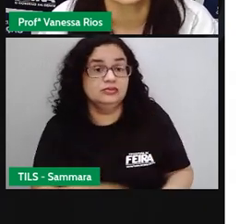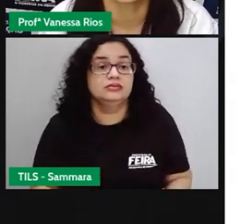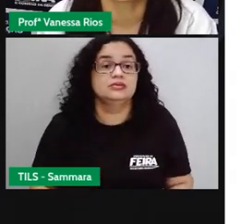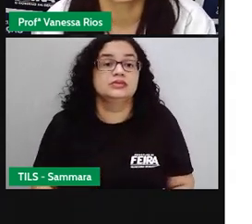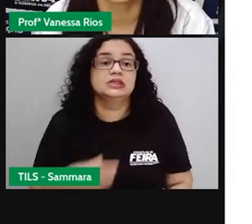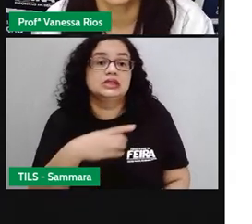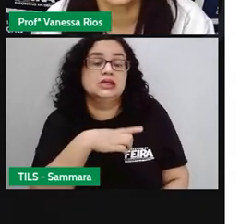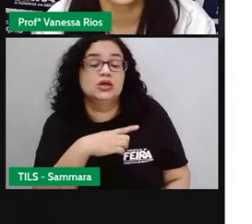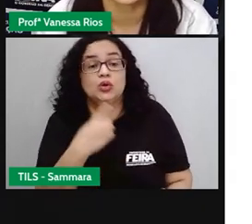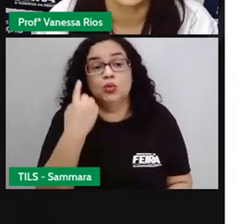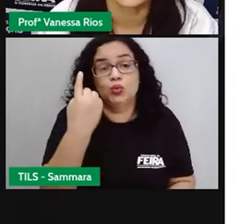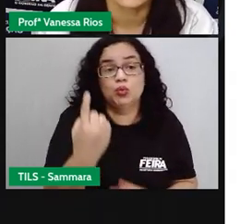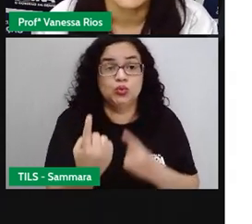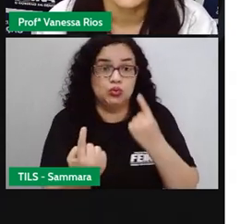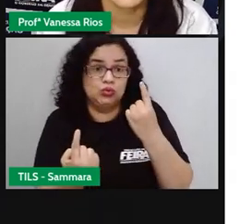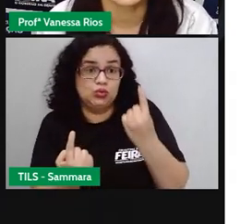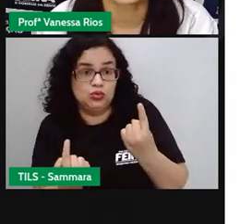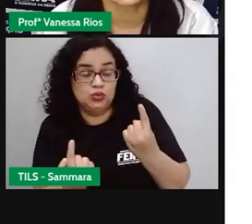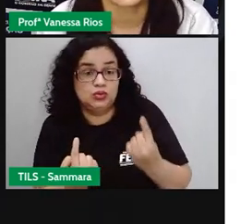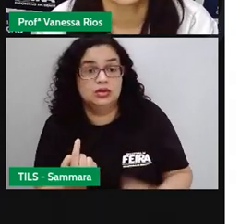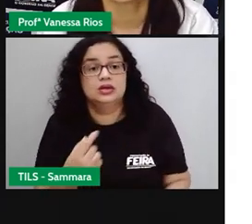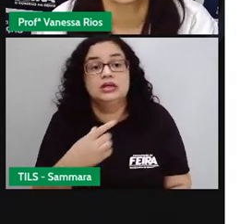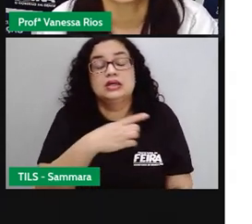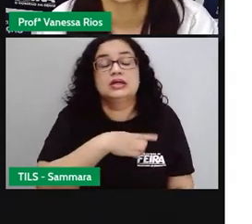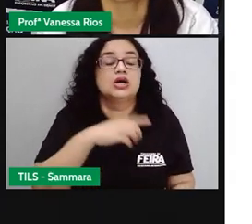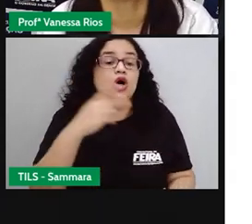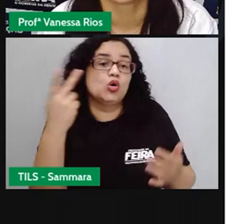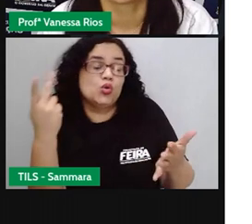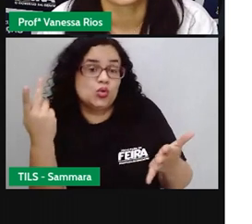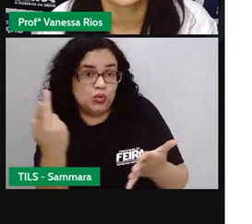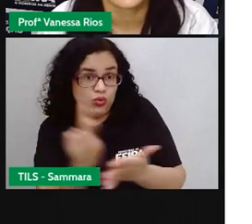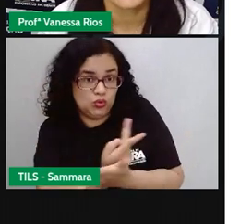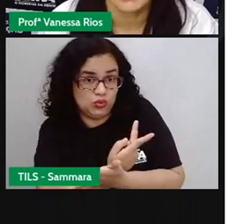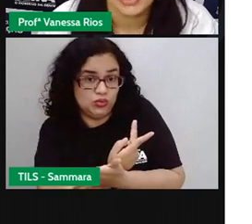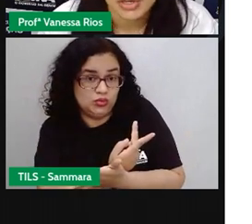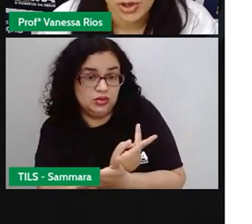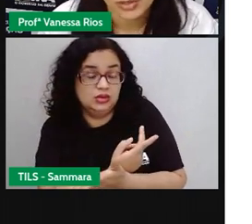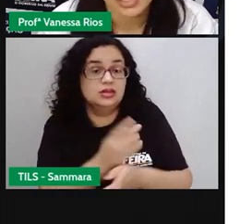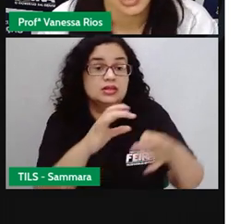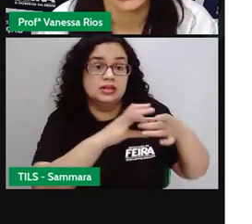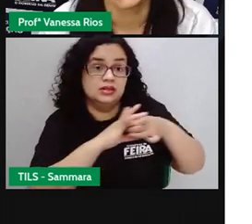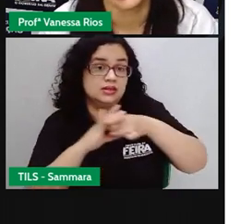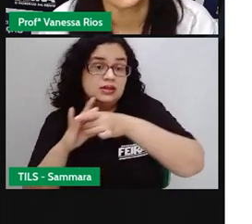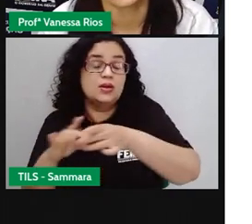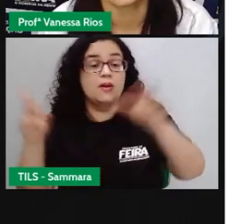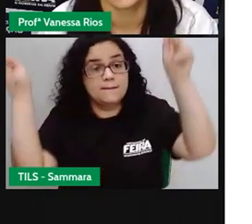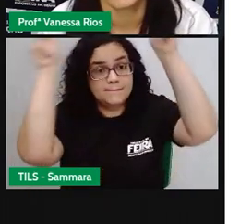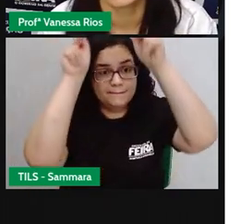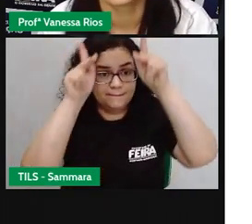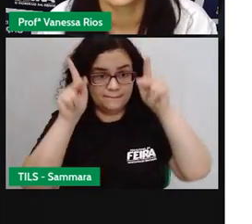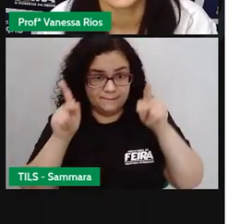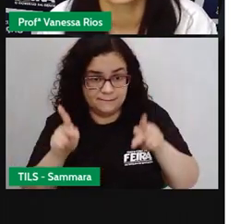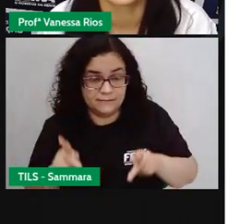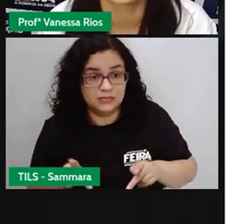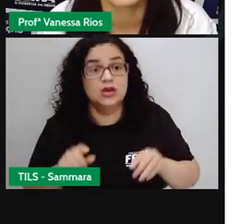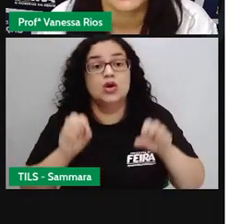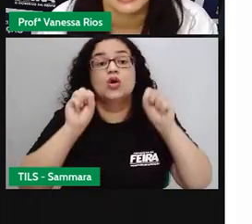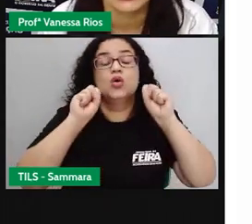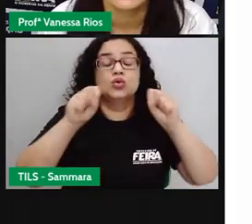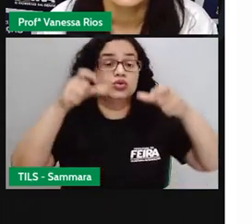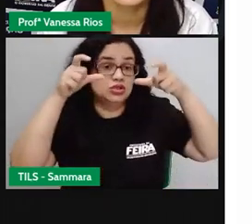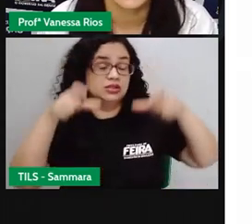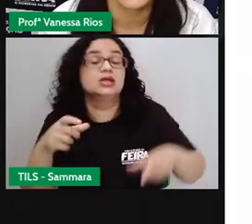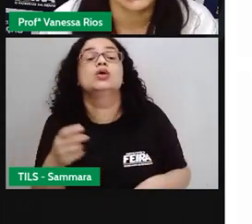relações entre um e outro, ela aconteça de forma harmoniosa, aconteça de forma onde há o